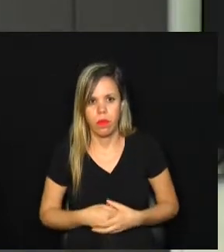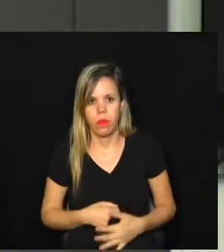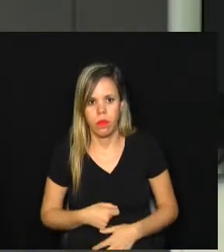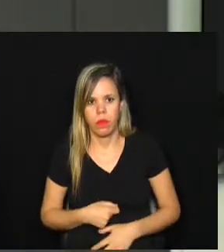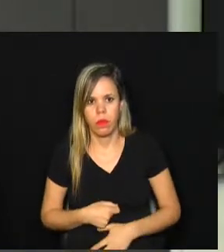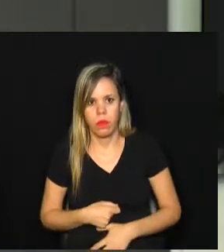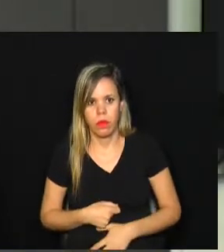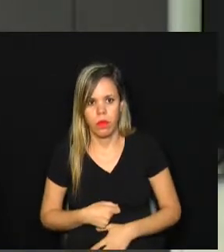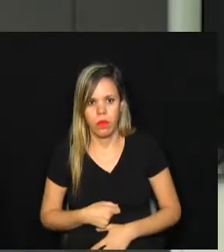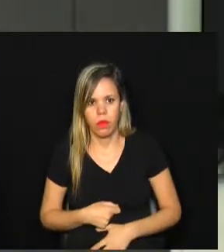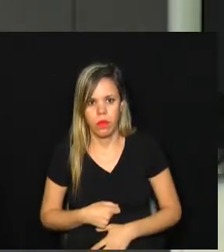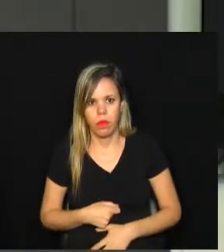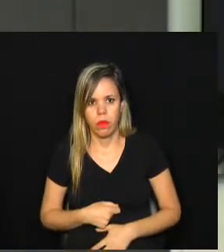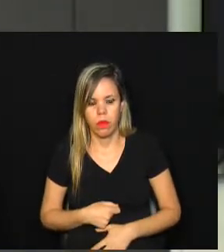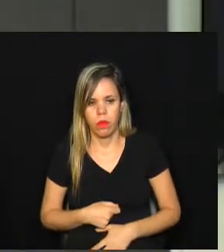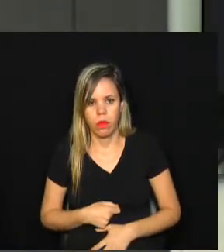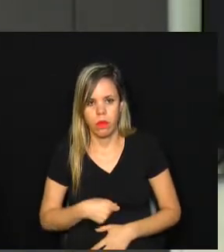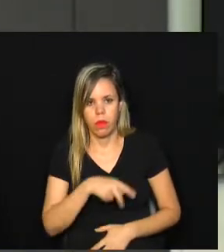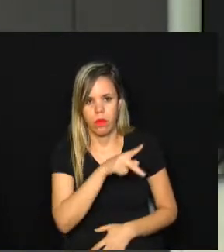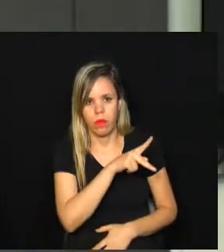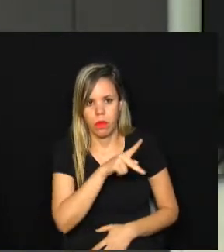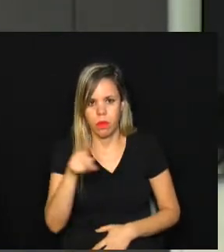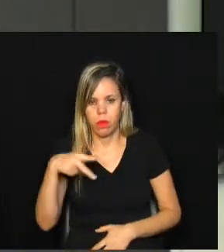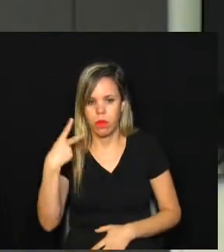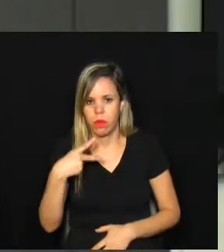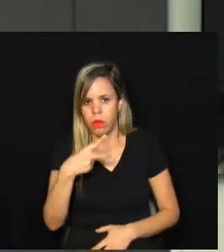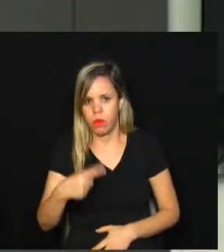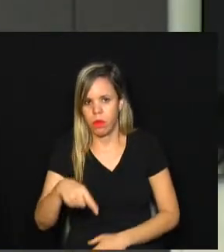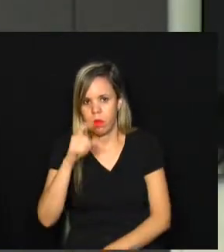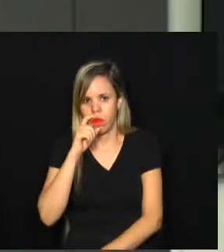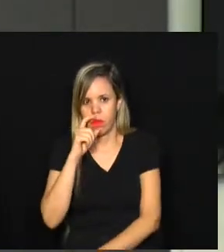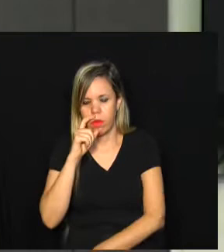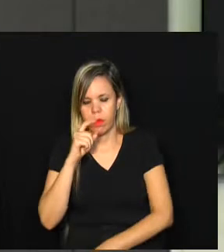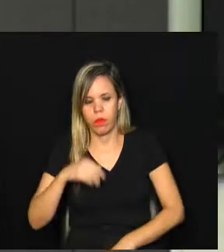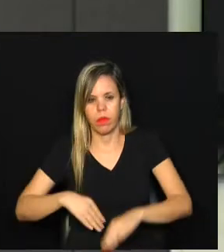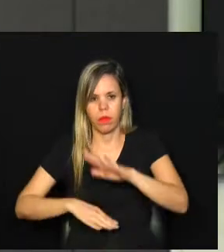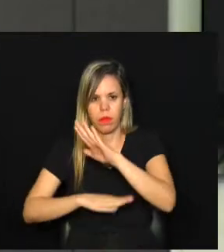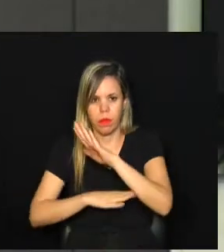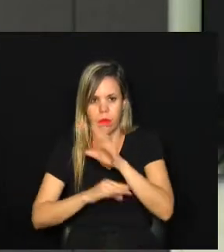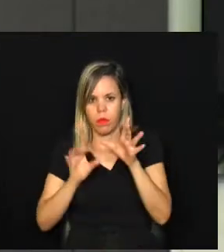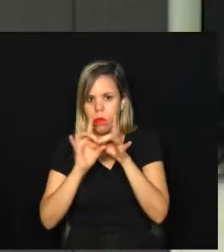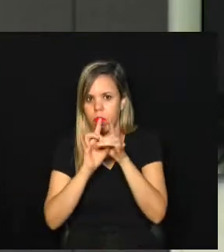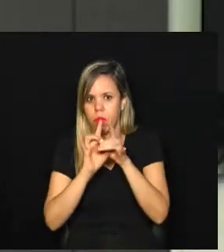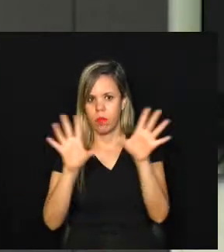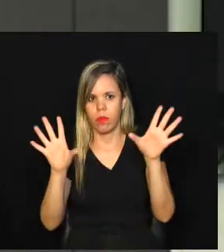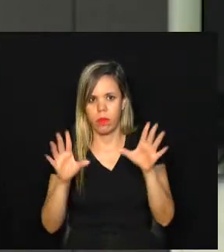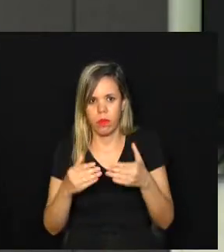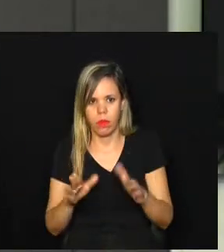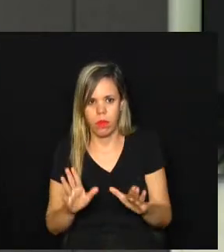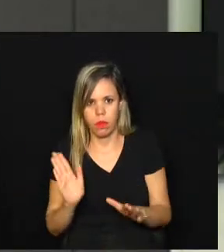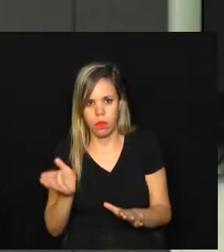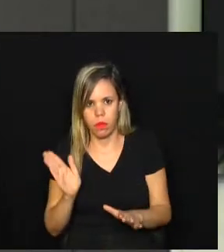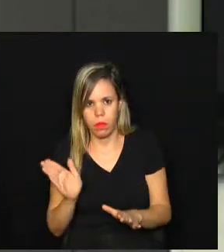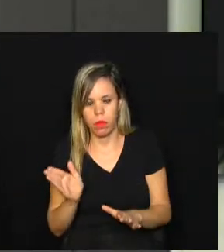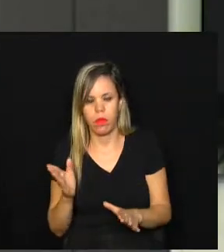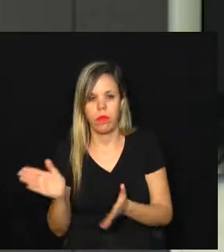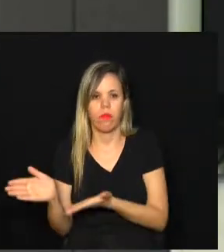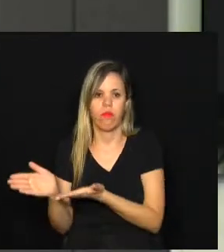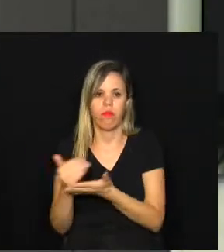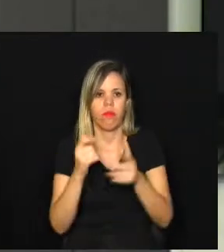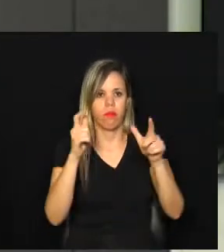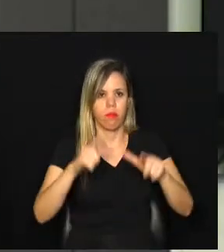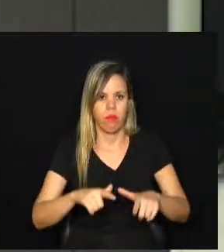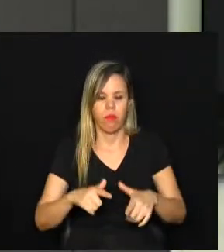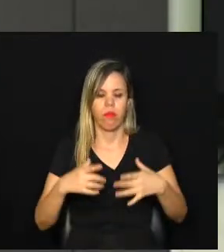Na pessoa do presidente Zé Carlos, a Câmara está à disposição, já é um ponto de arrecadação,